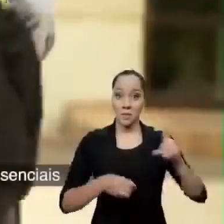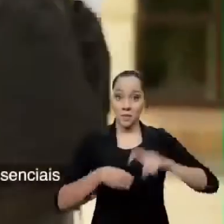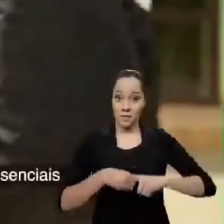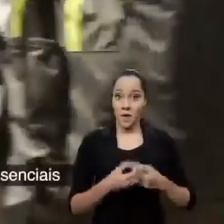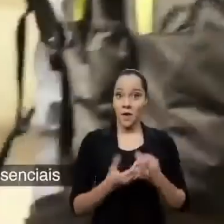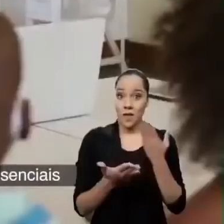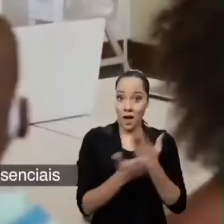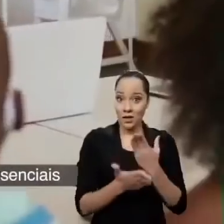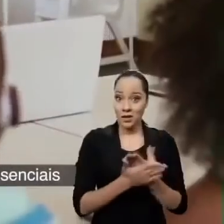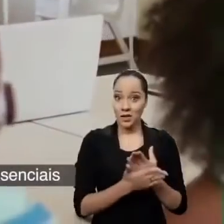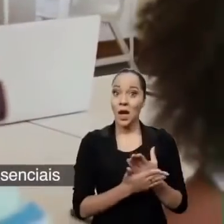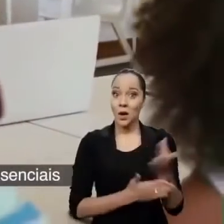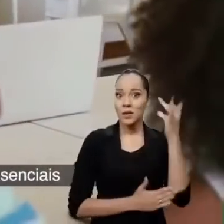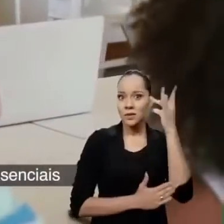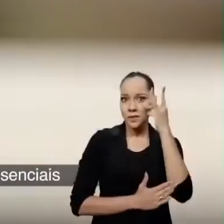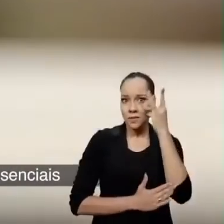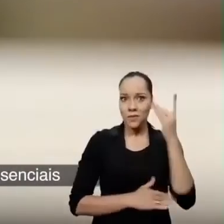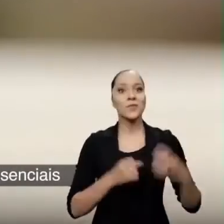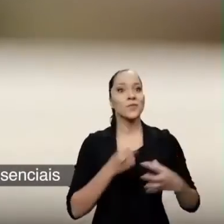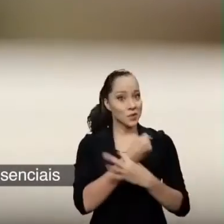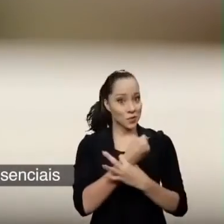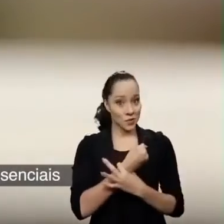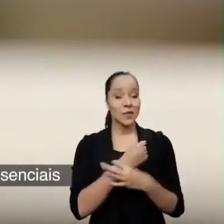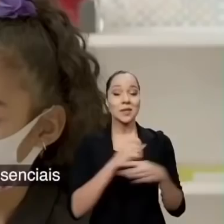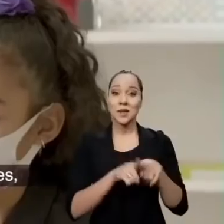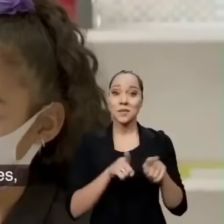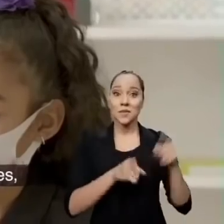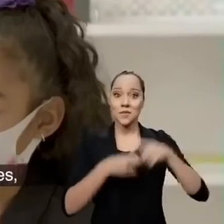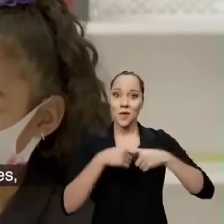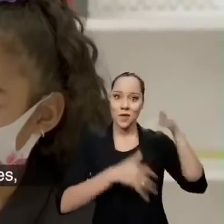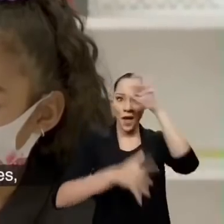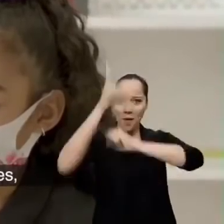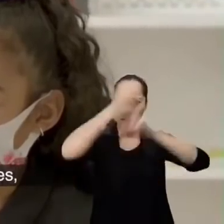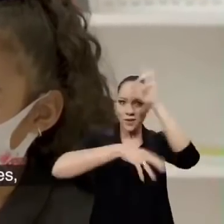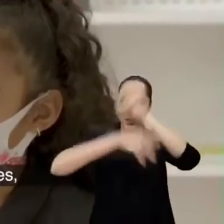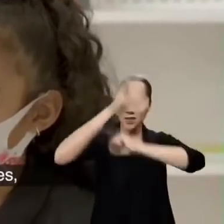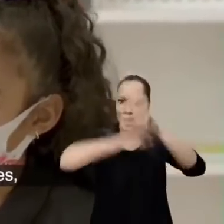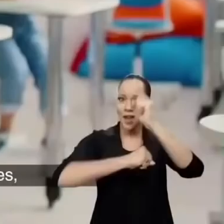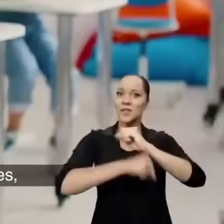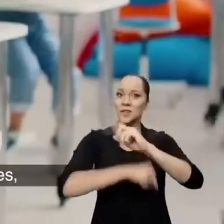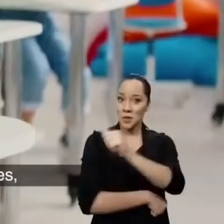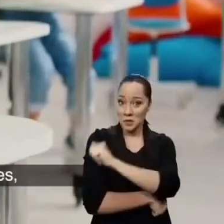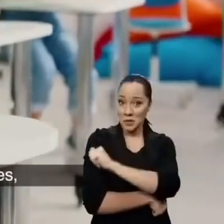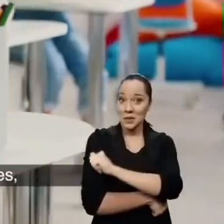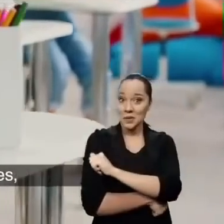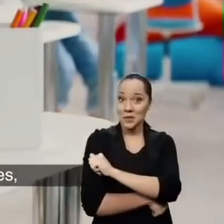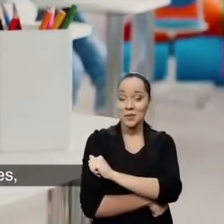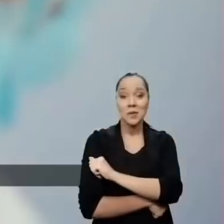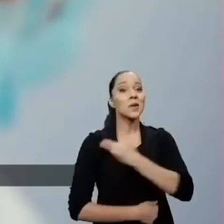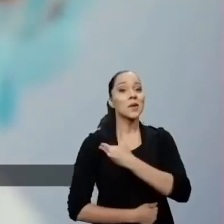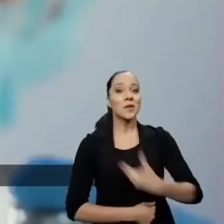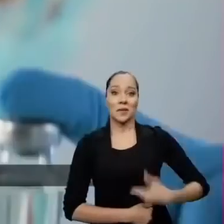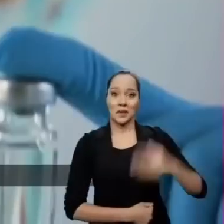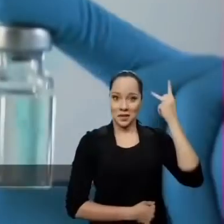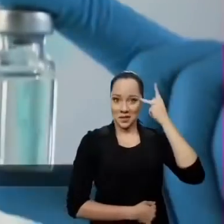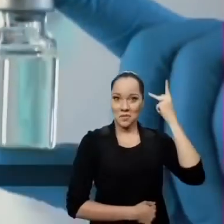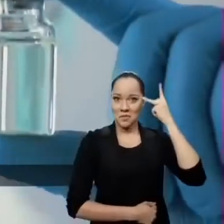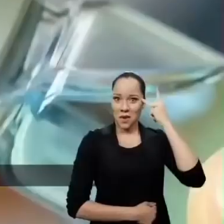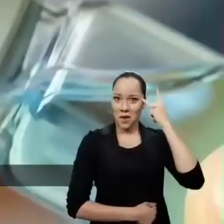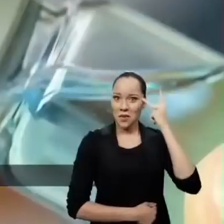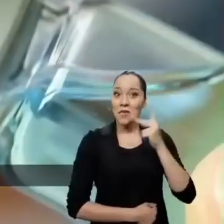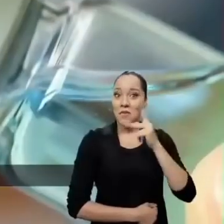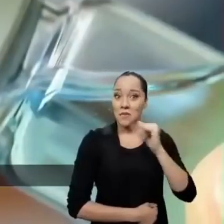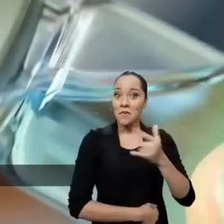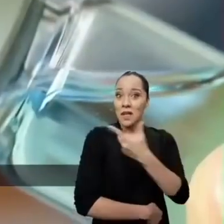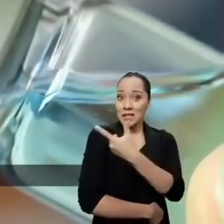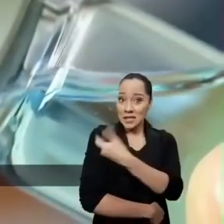Para garantir a segurança no retorno das aulas presenciais e a retomada da aprendizagem pelos estudantes, o Governo de